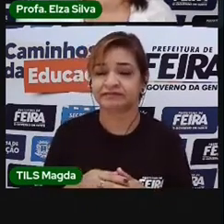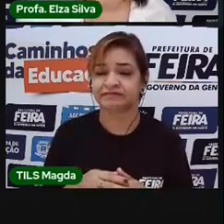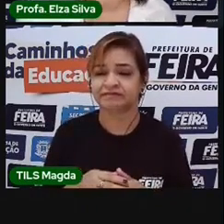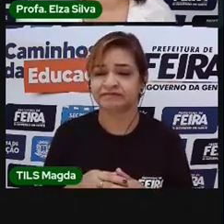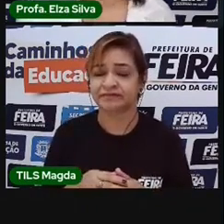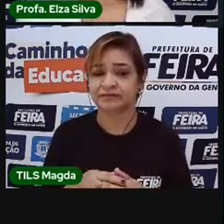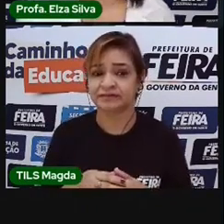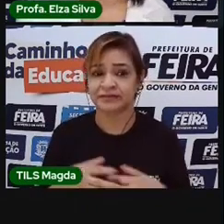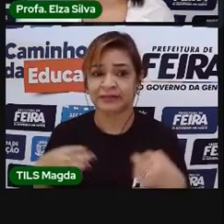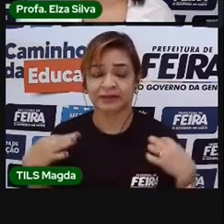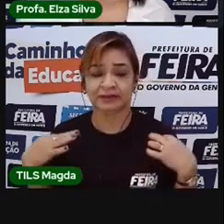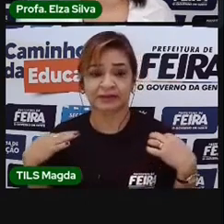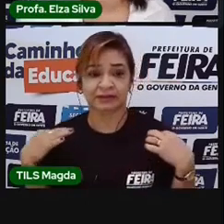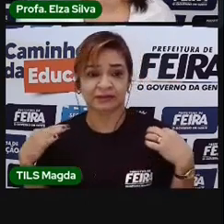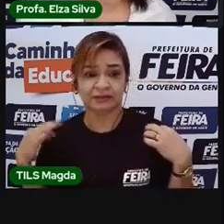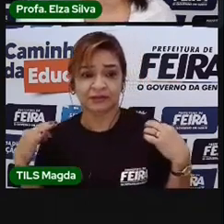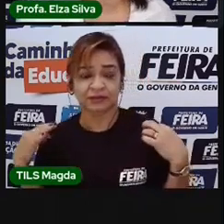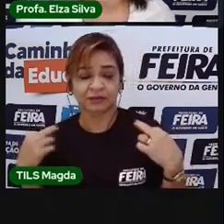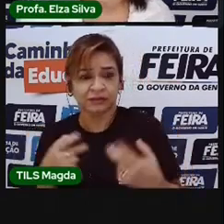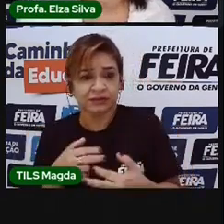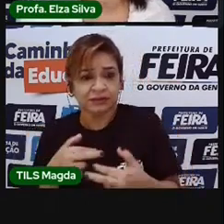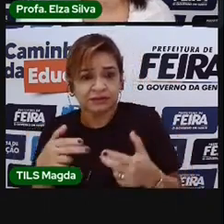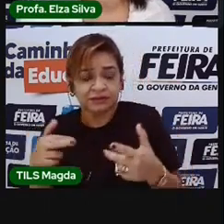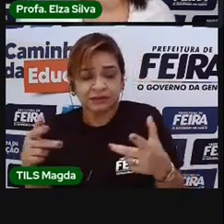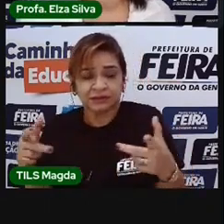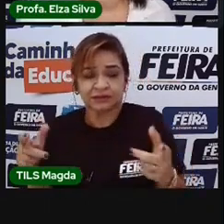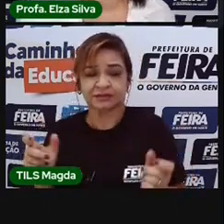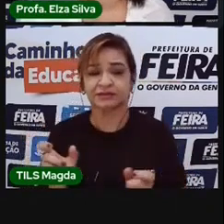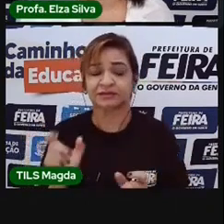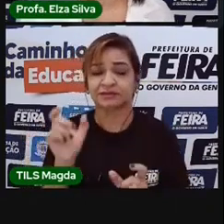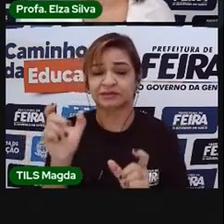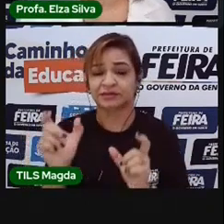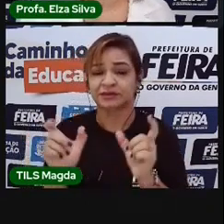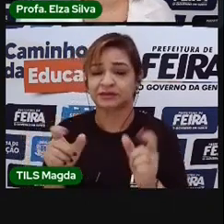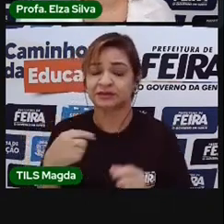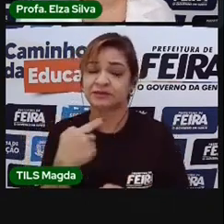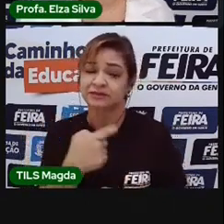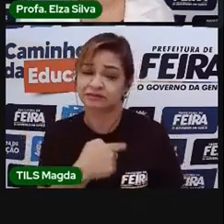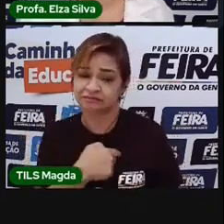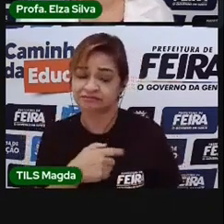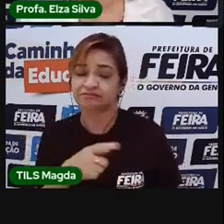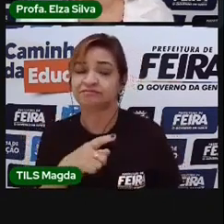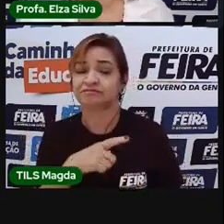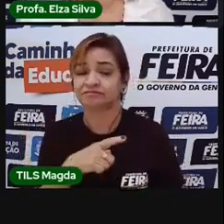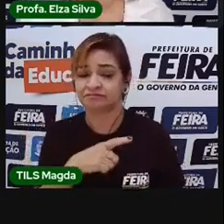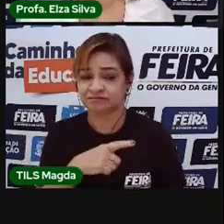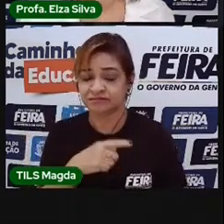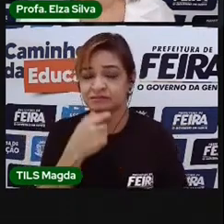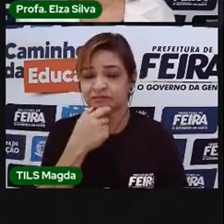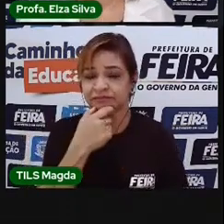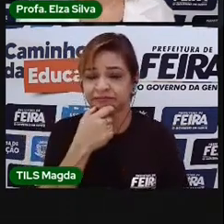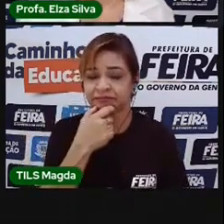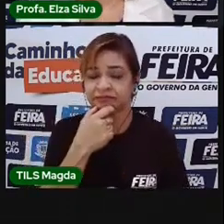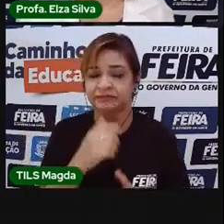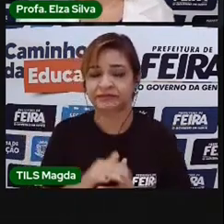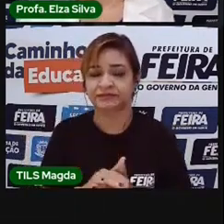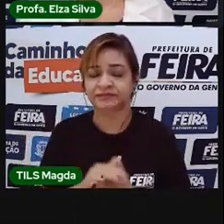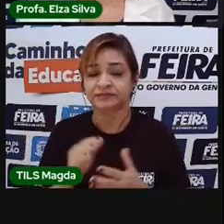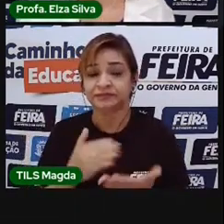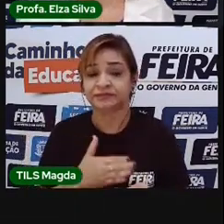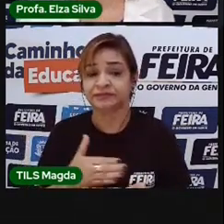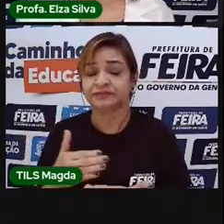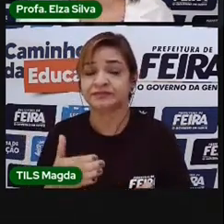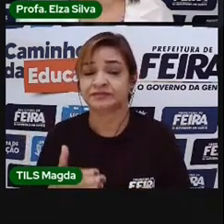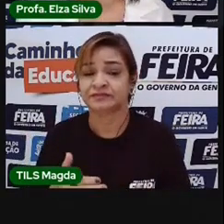moda nem se fala quantas palavras nós utilizamos da língua inglesa. Começando